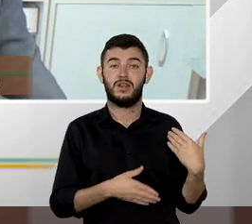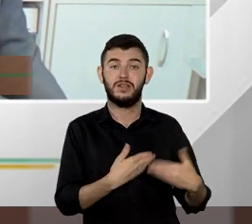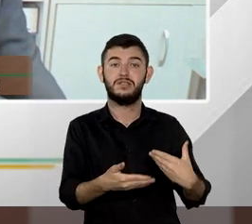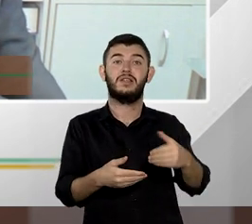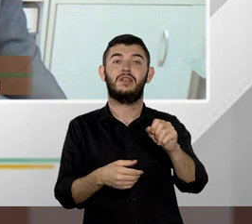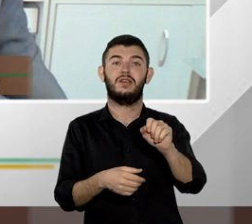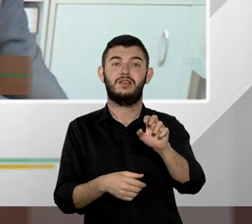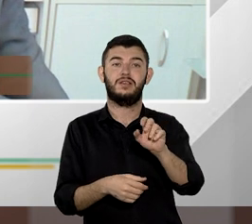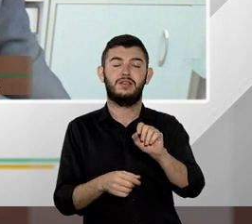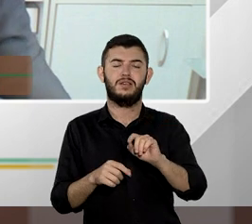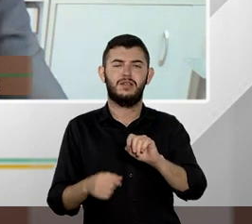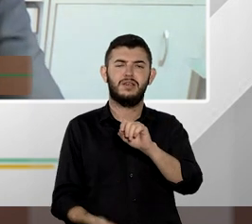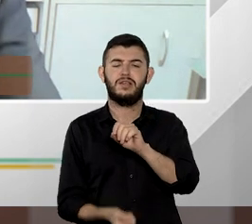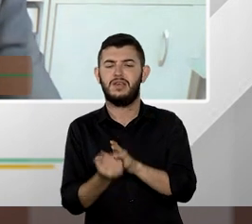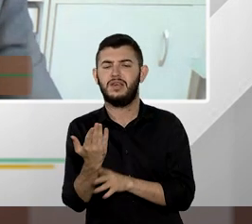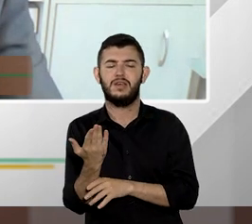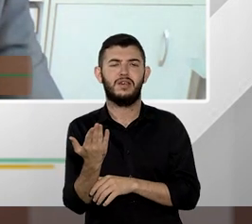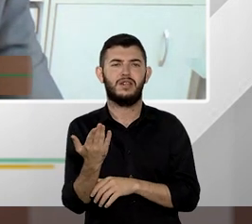respostas